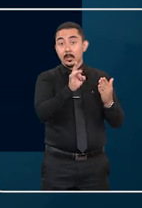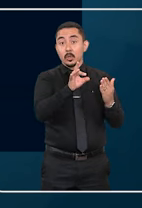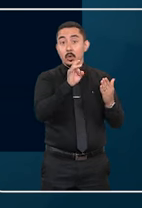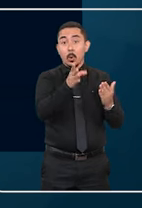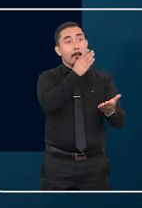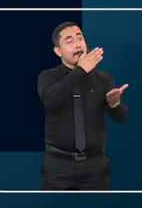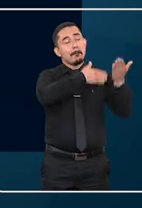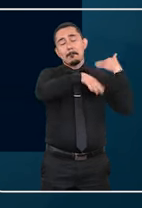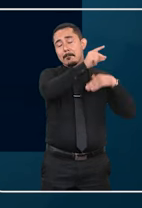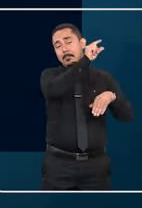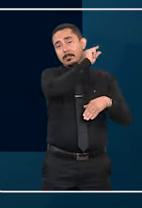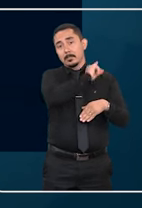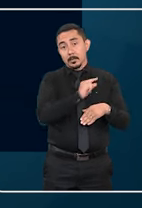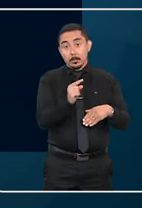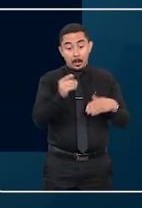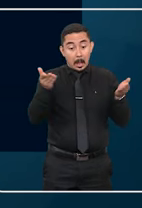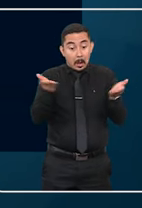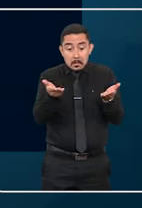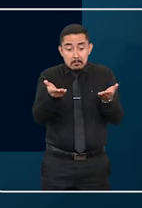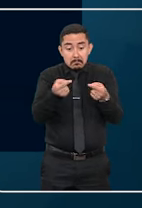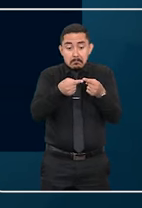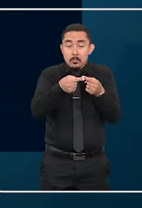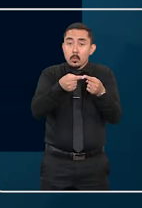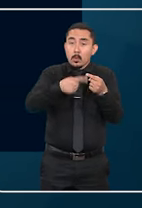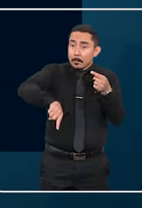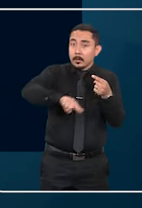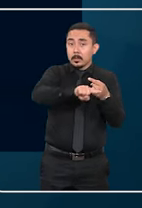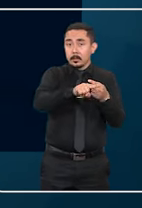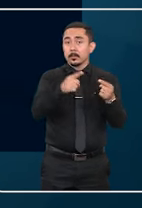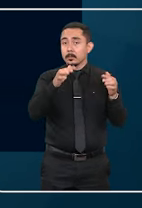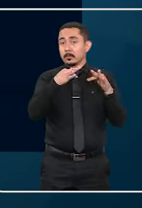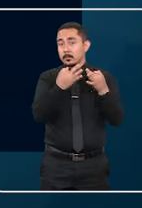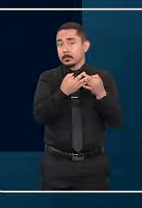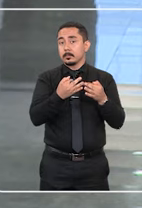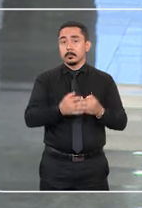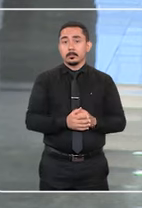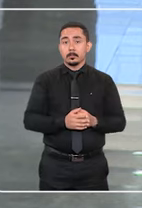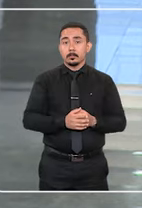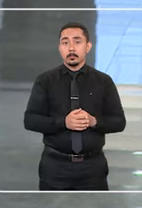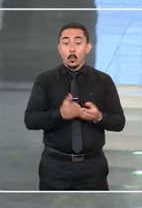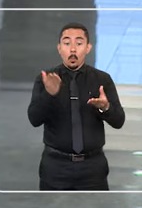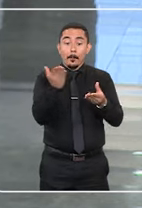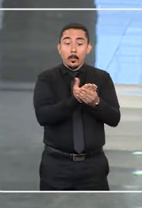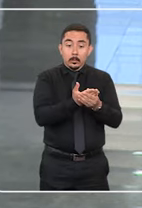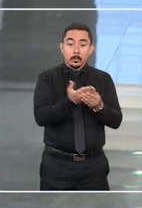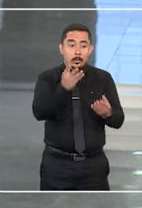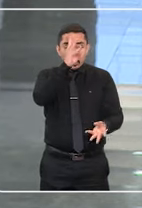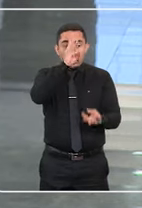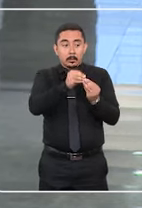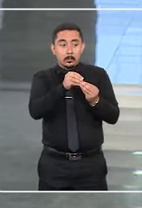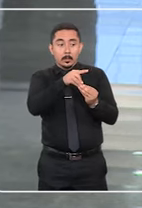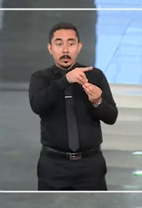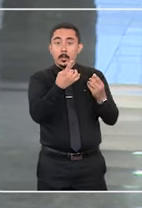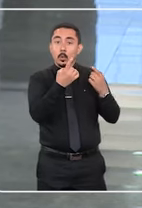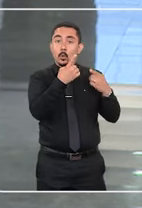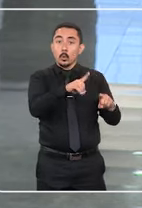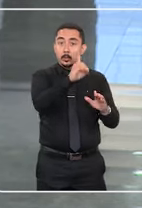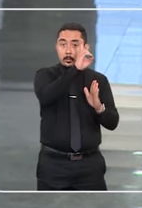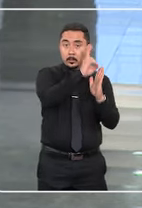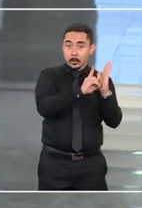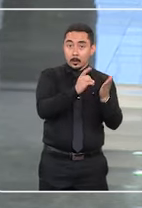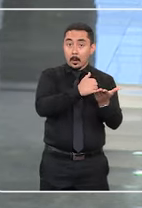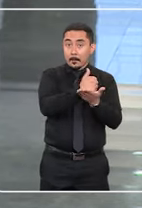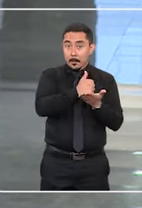baseada em fatos passados que não mais retratavam a situação da família. Segundo o processo, foi verificada a violação de